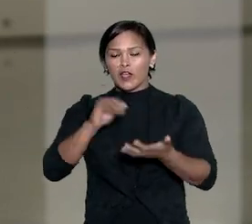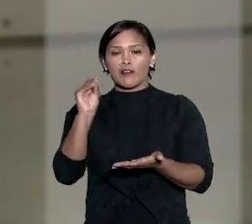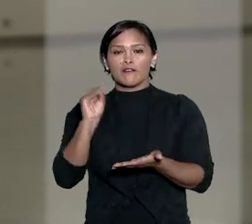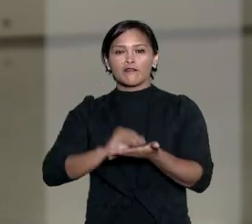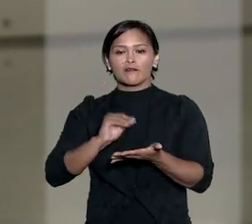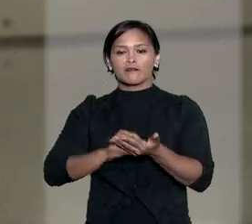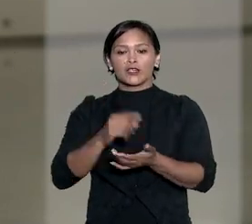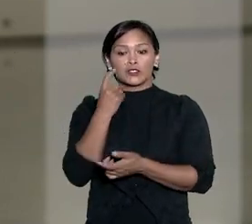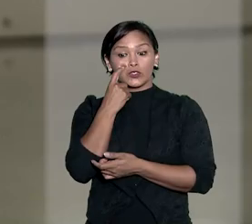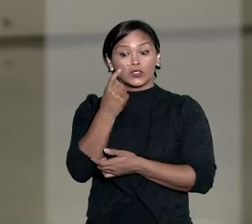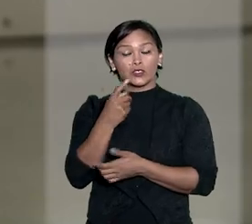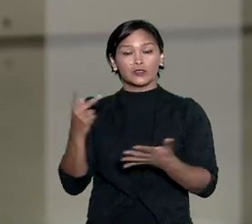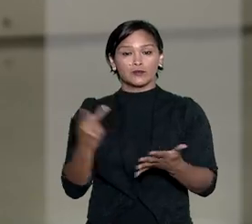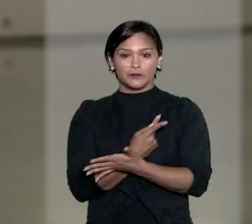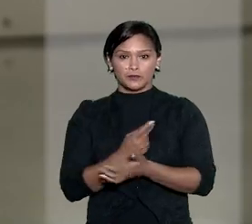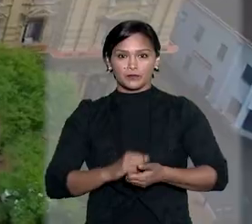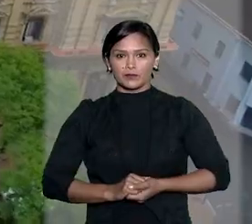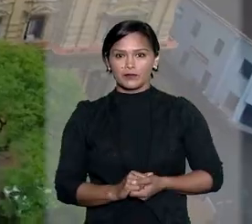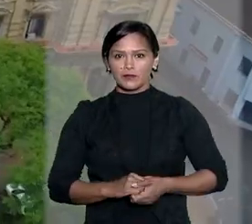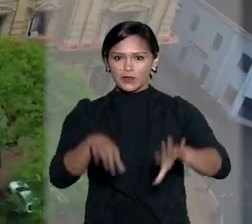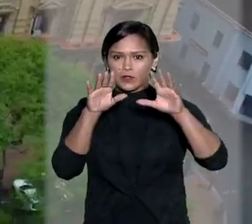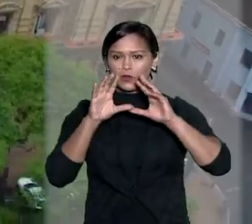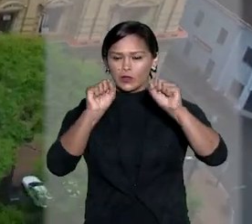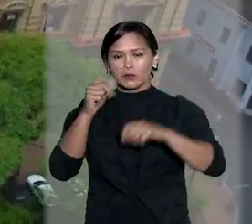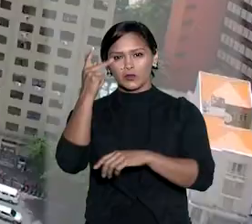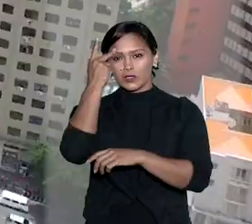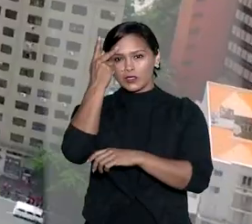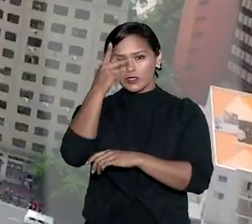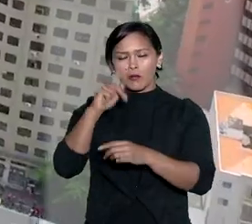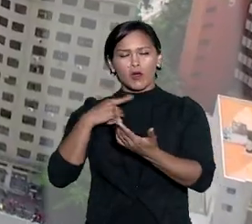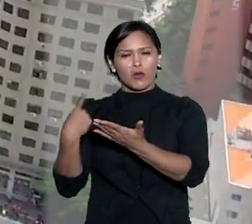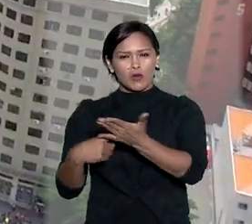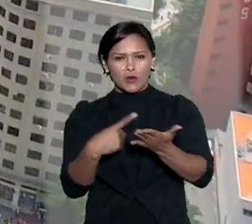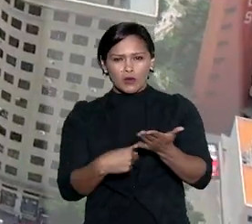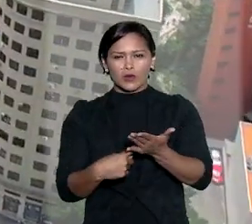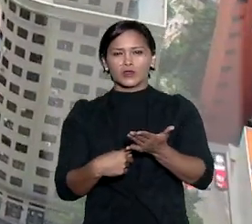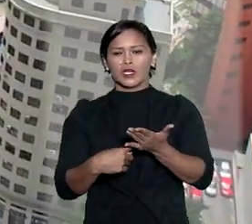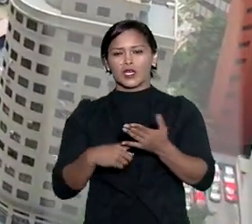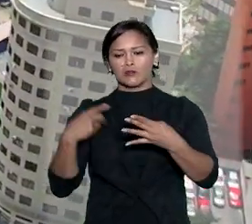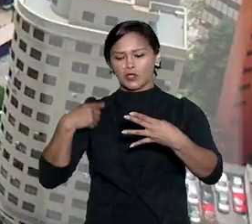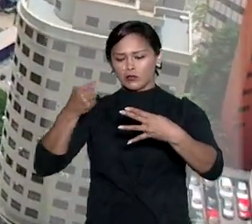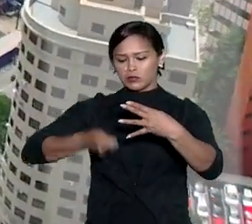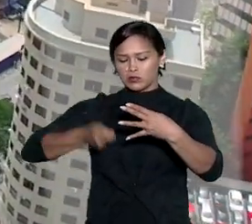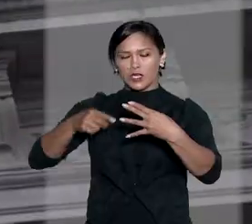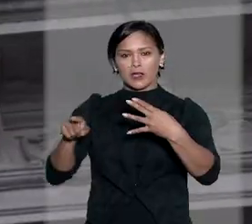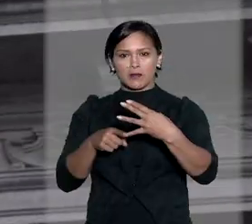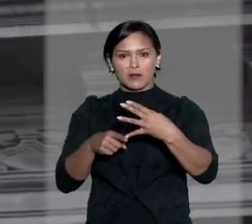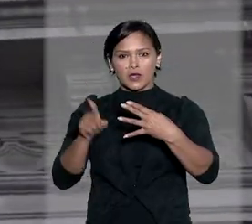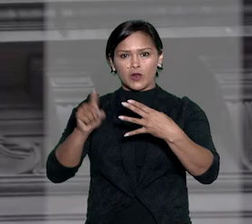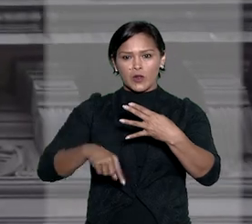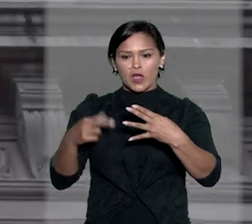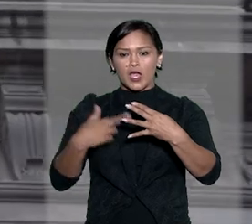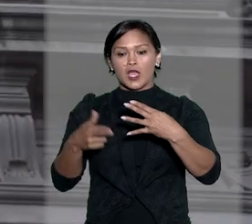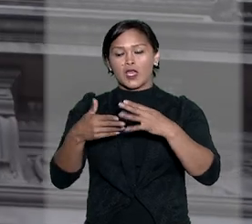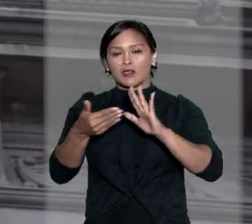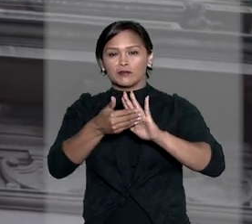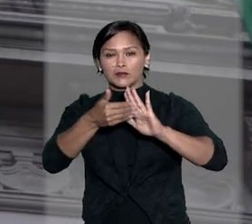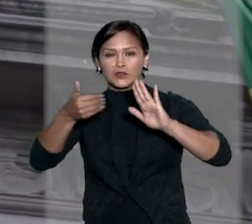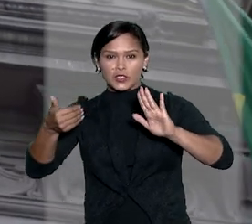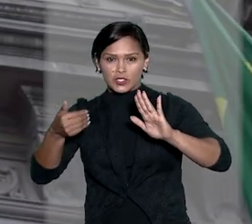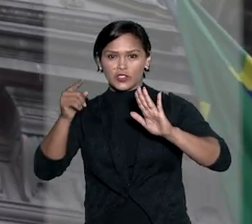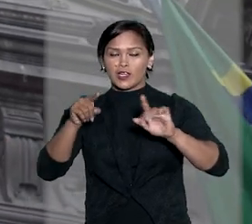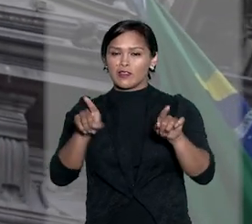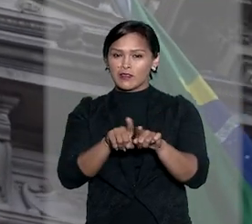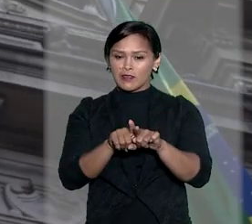de ausência de interesse de agir. O Tribunal de Justiça de São Paulo, concordando com a sentença de primeiro grau e com a tese de renúncia